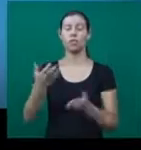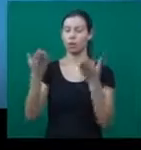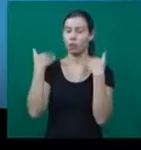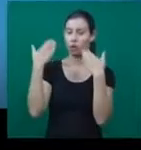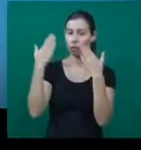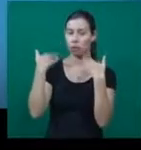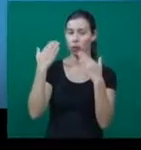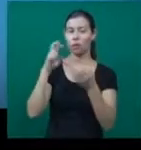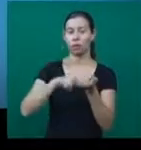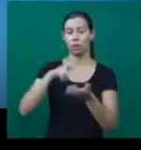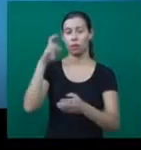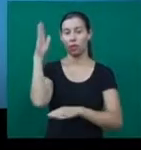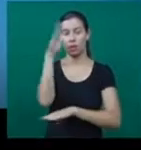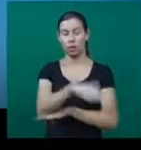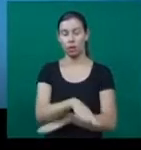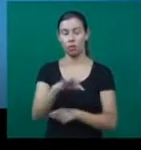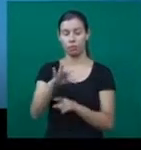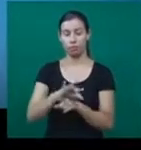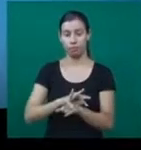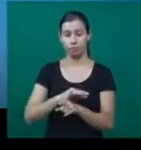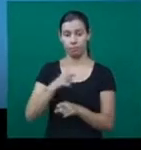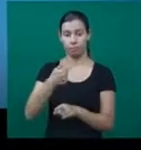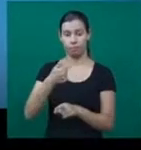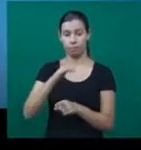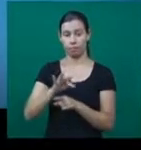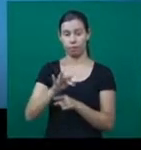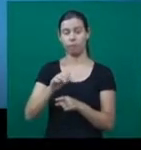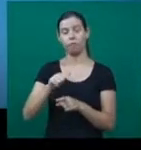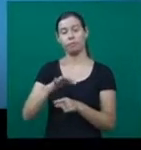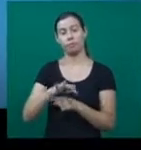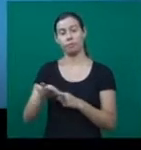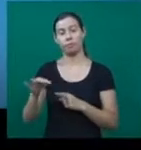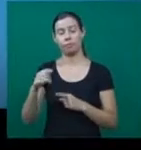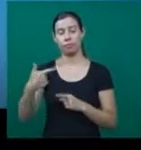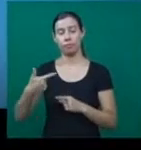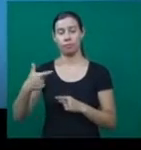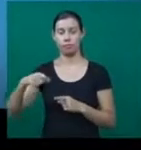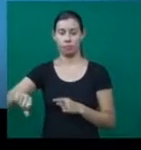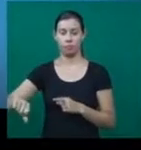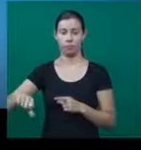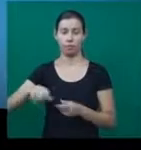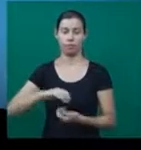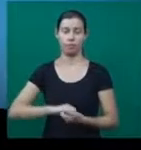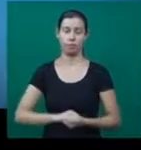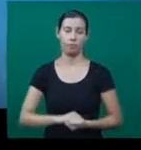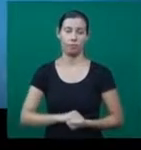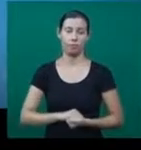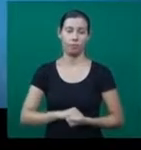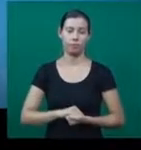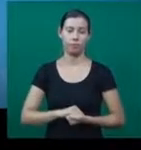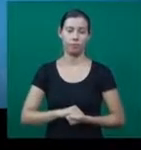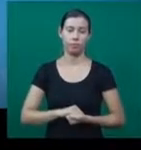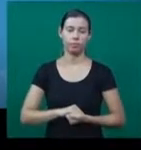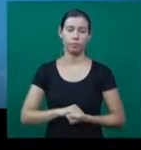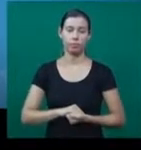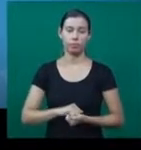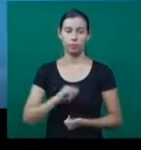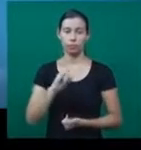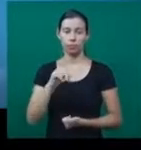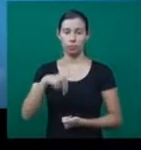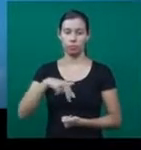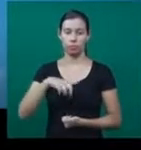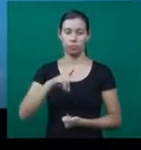tarde. A mínima prevista para terça é de 17 graus e à máxima 29 graus. Em